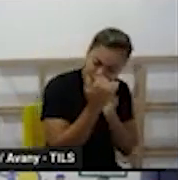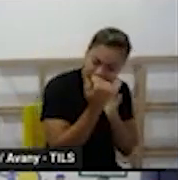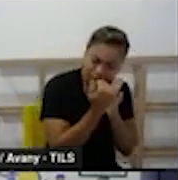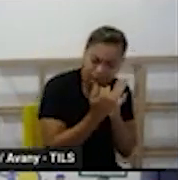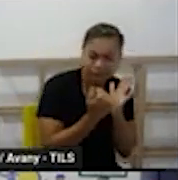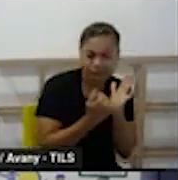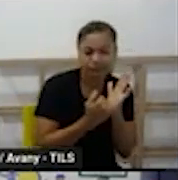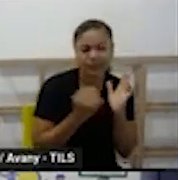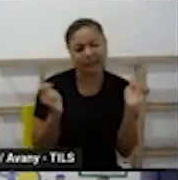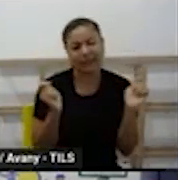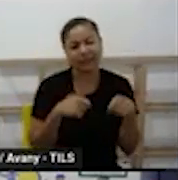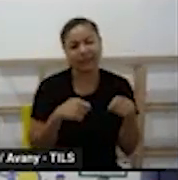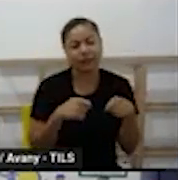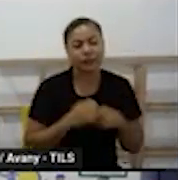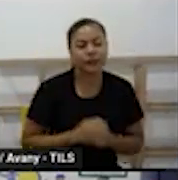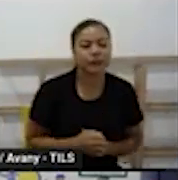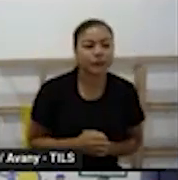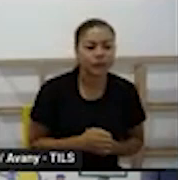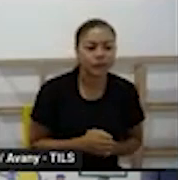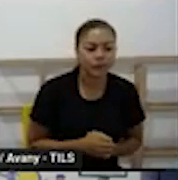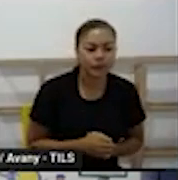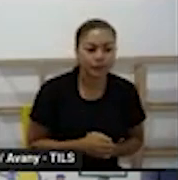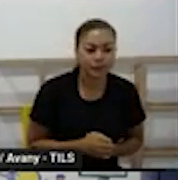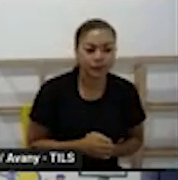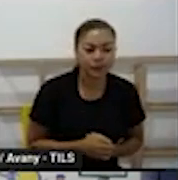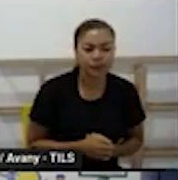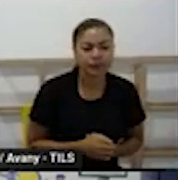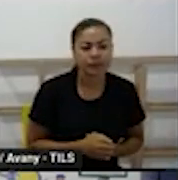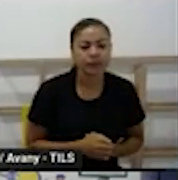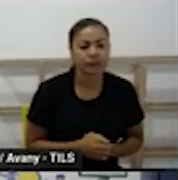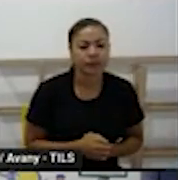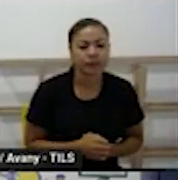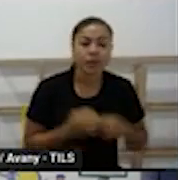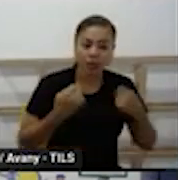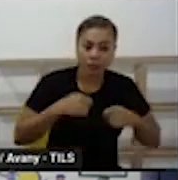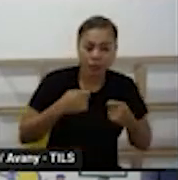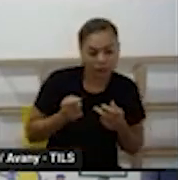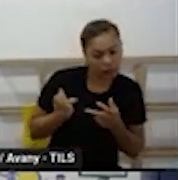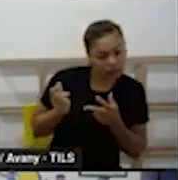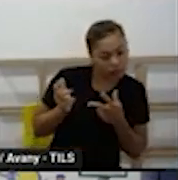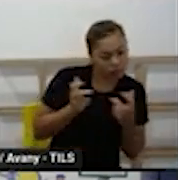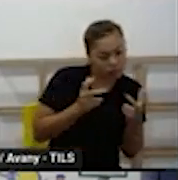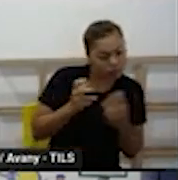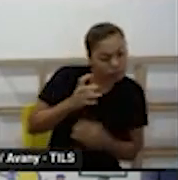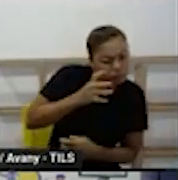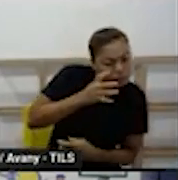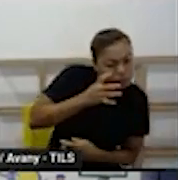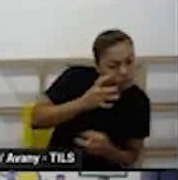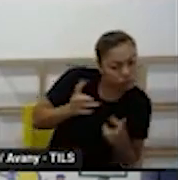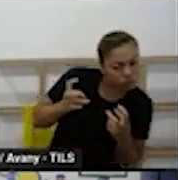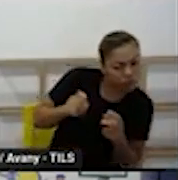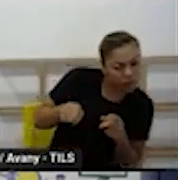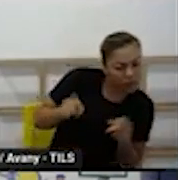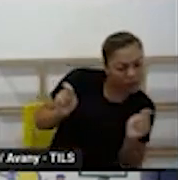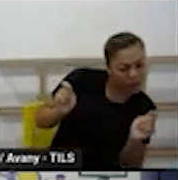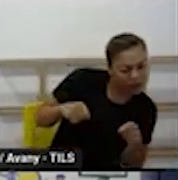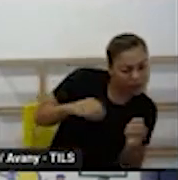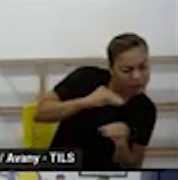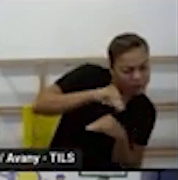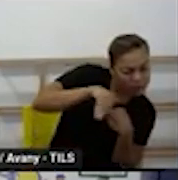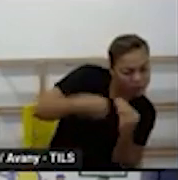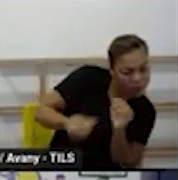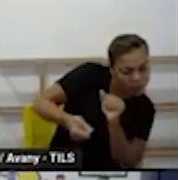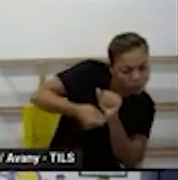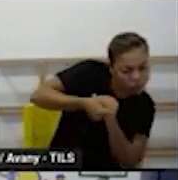que possa a partir da observação que a gente perceba que a criança se envolveu e que a gente aproveite melhor esse tempo